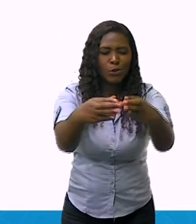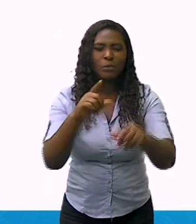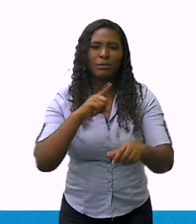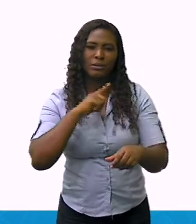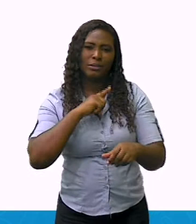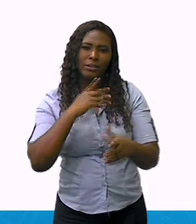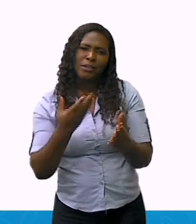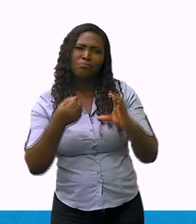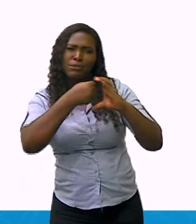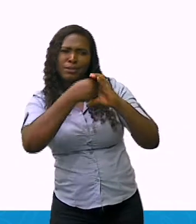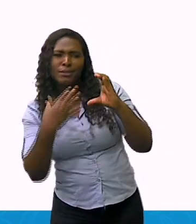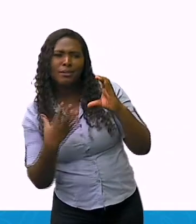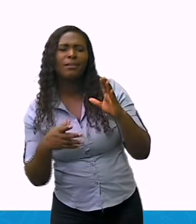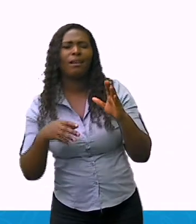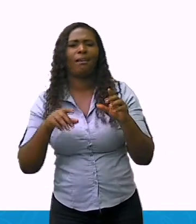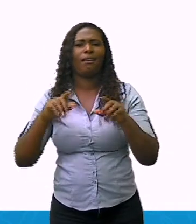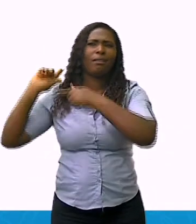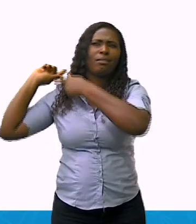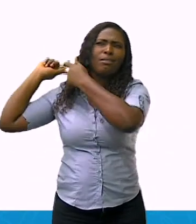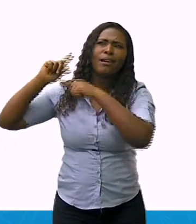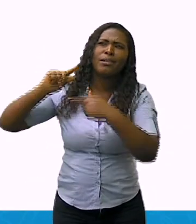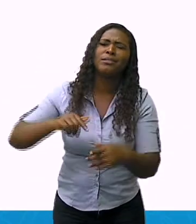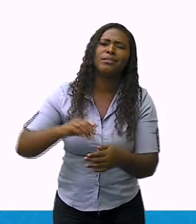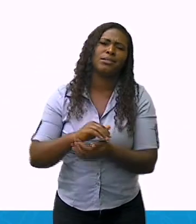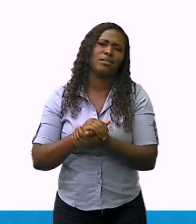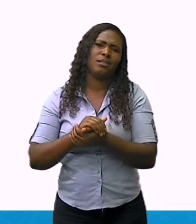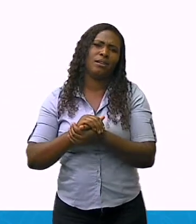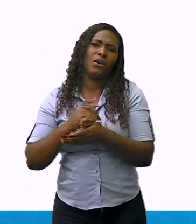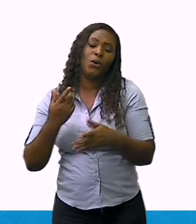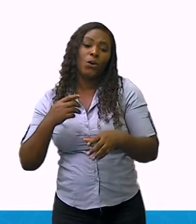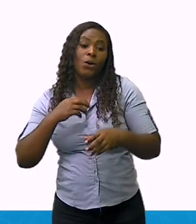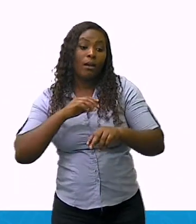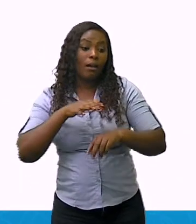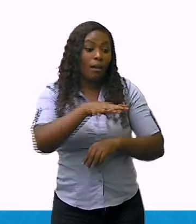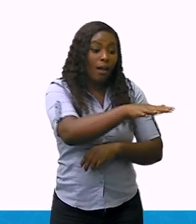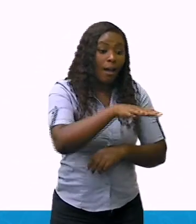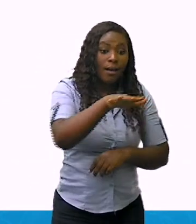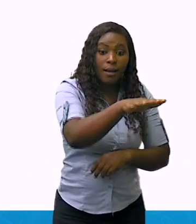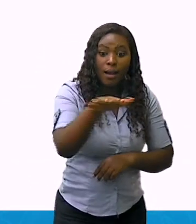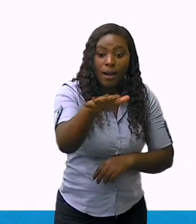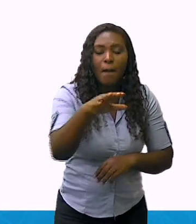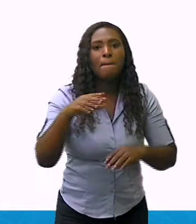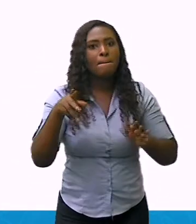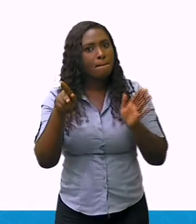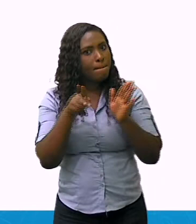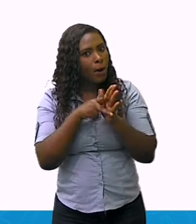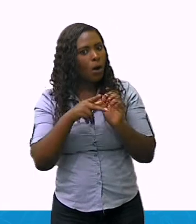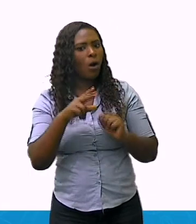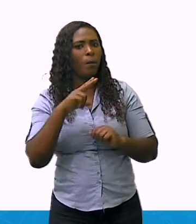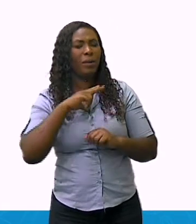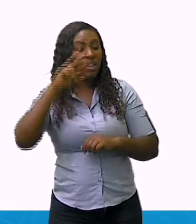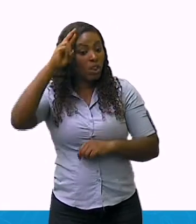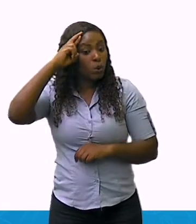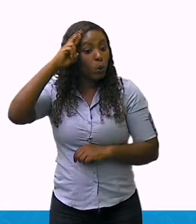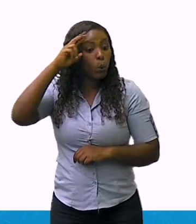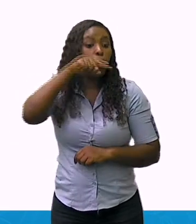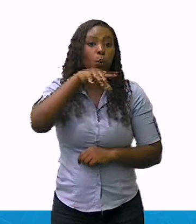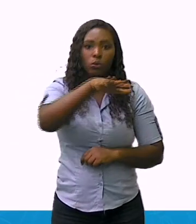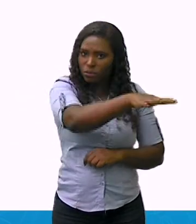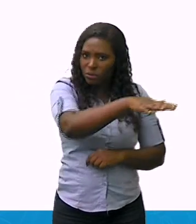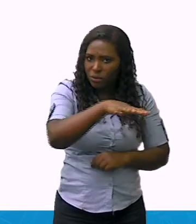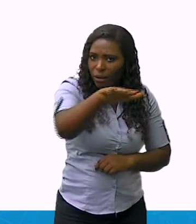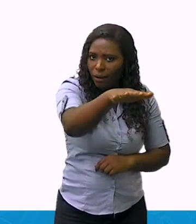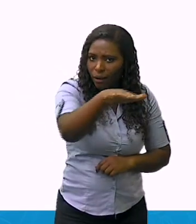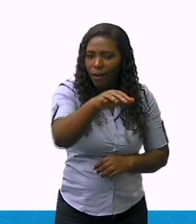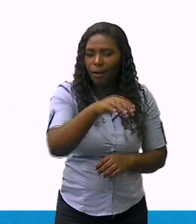as suas tradições, relações territoriais próprias, formam, através de suas